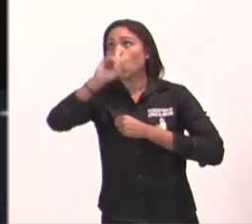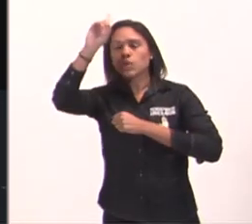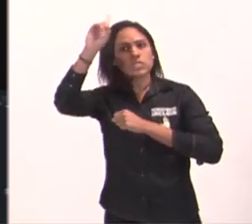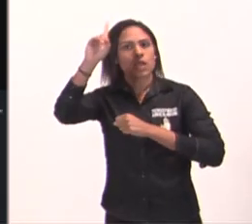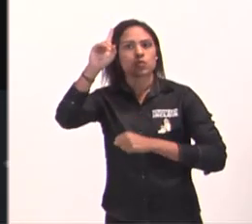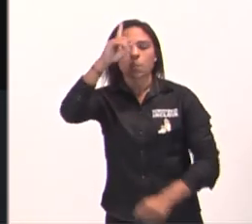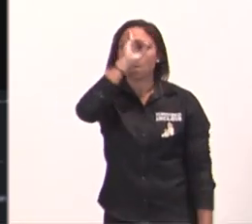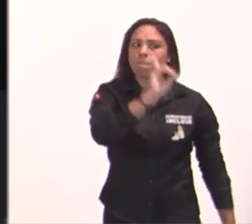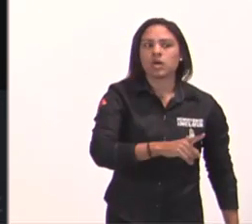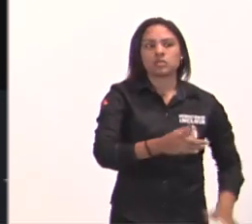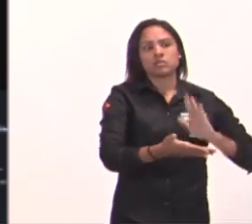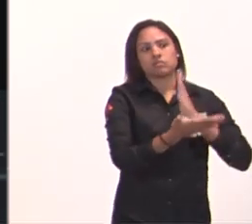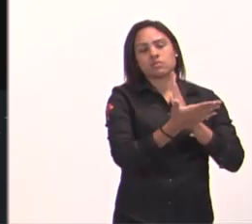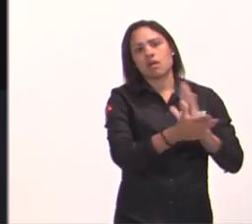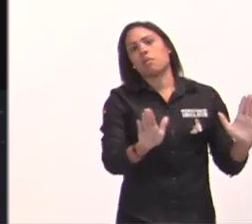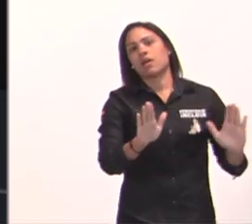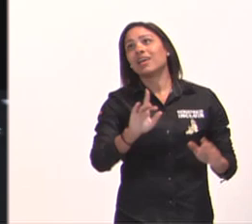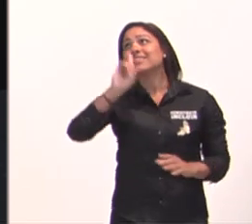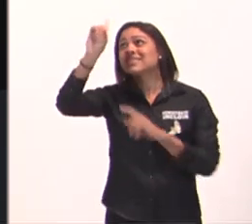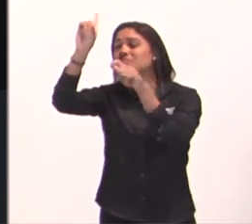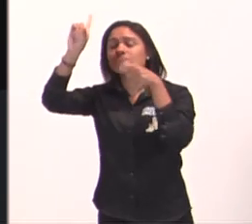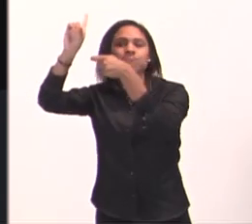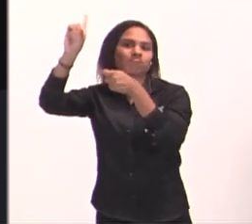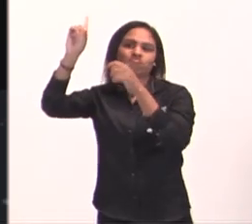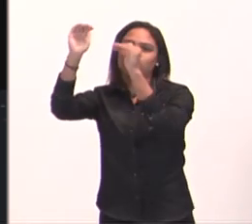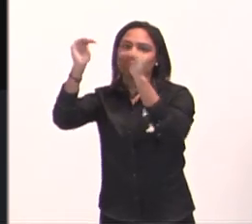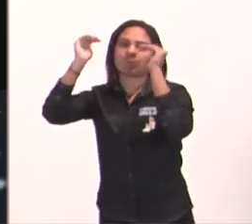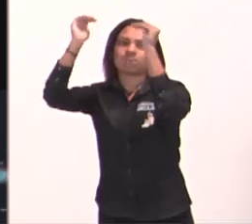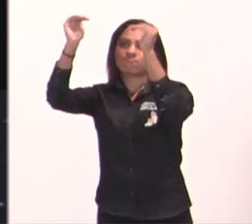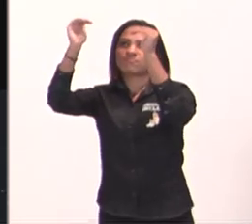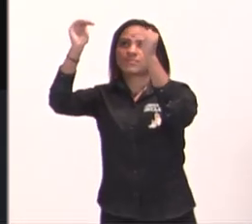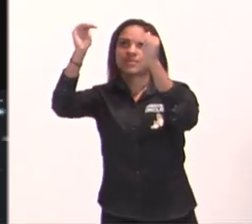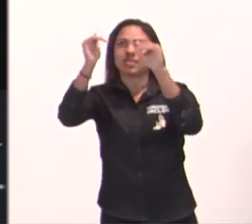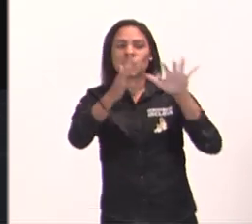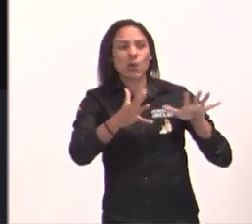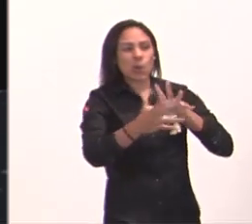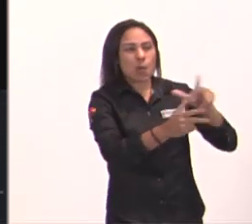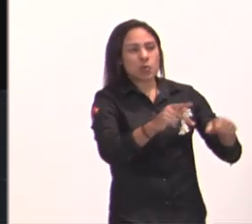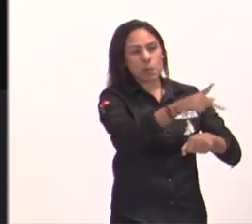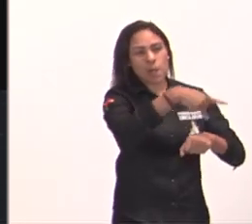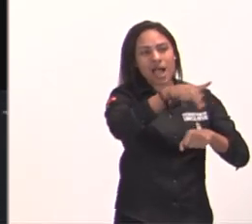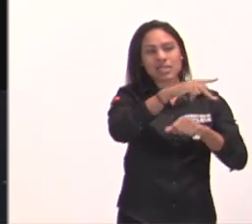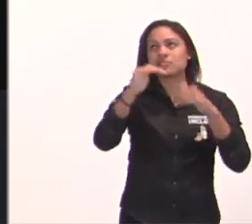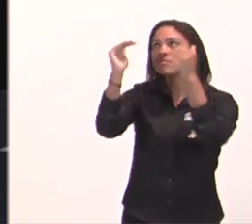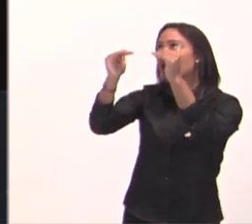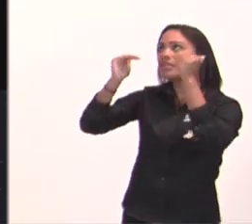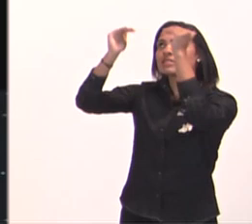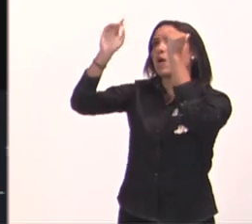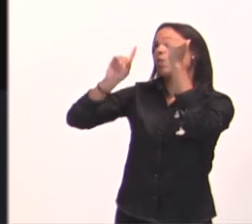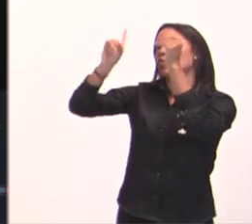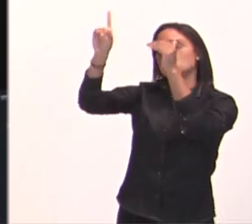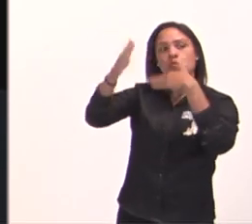saibam que eu sou Deus, serei exaltado entre as nações, serei exaltado na terra,